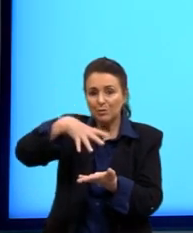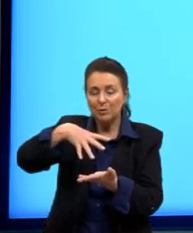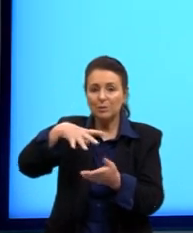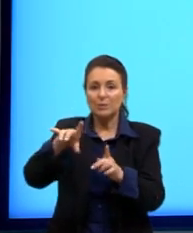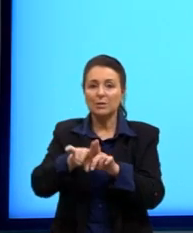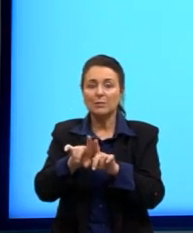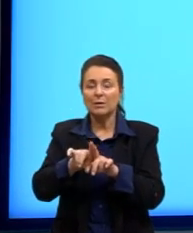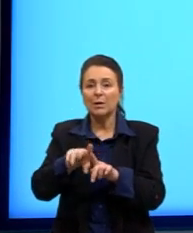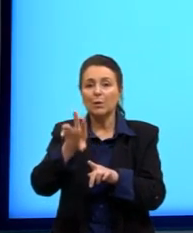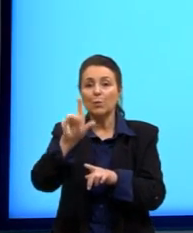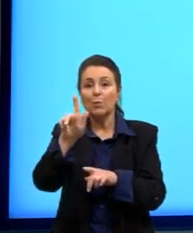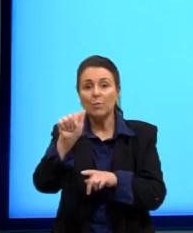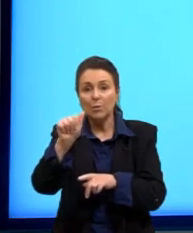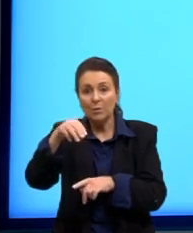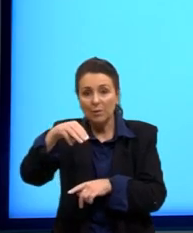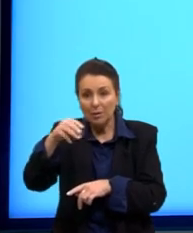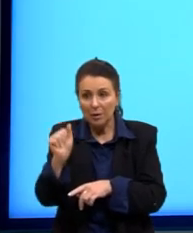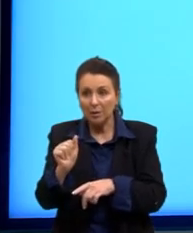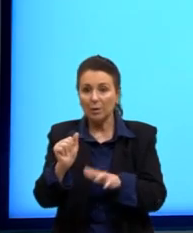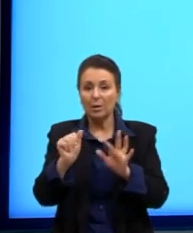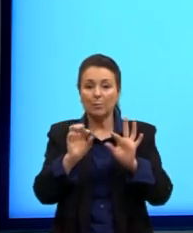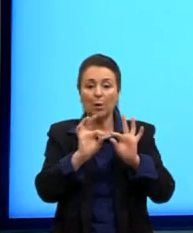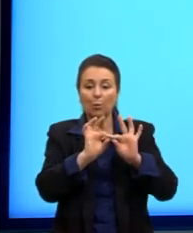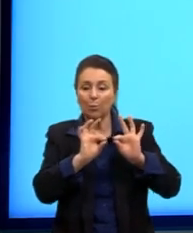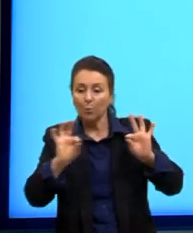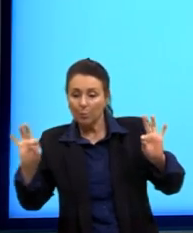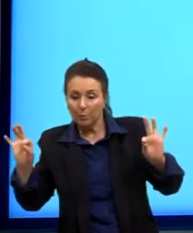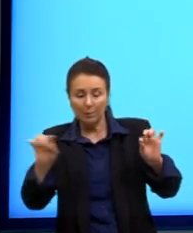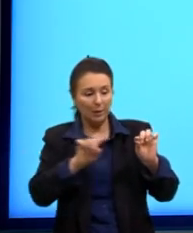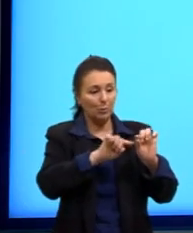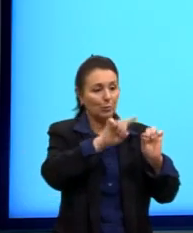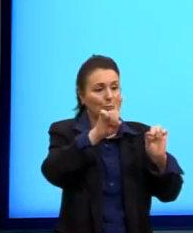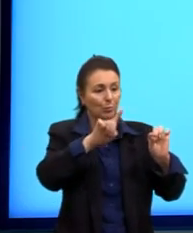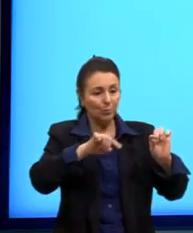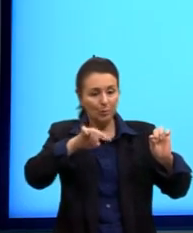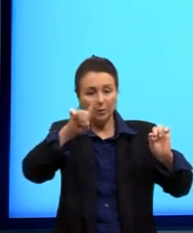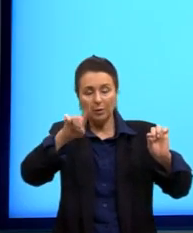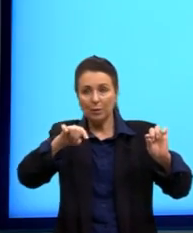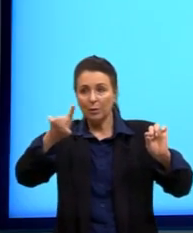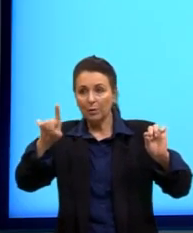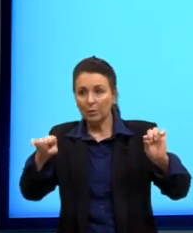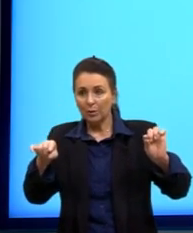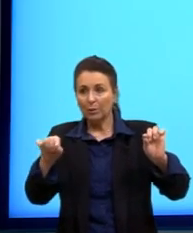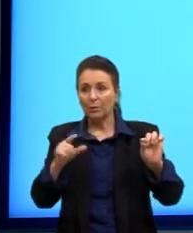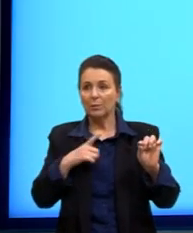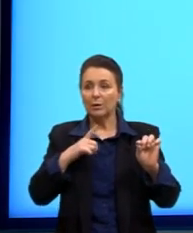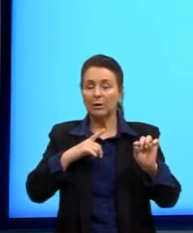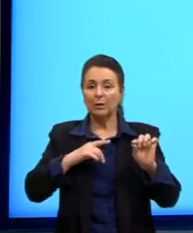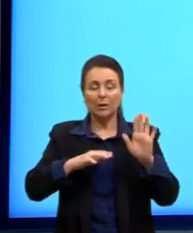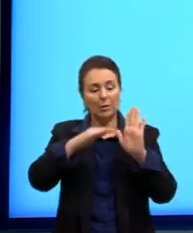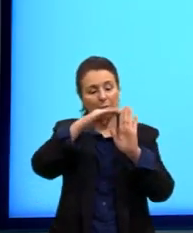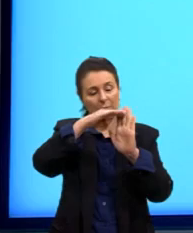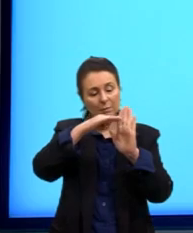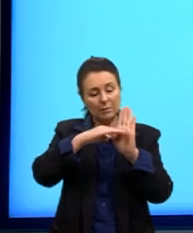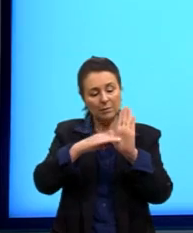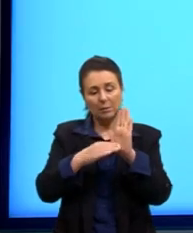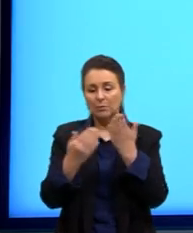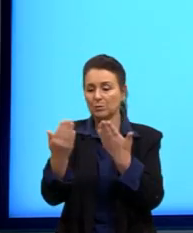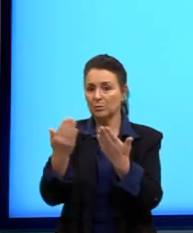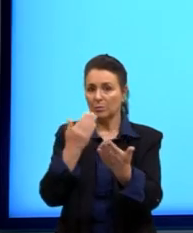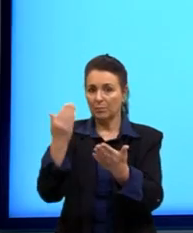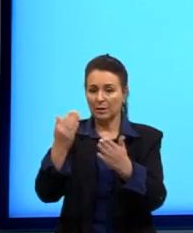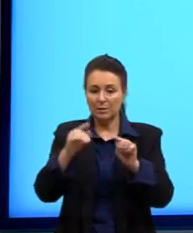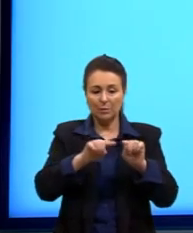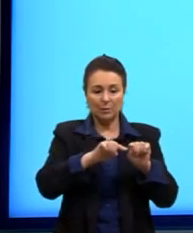digamos assim, né? Aqui os comprimentos de onda e aqui uma escala, né, de comparação desses comprimentos de onda.